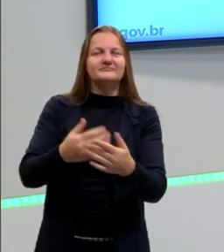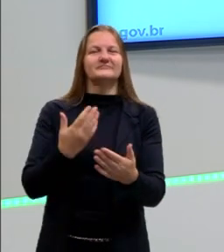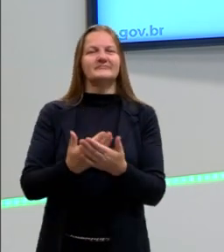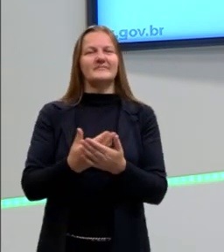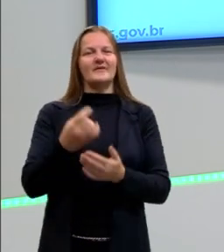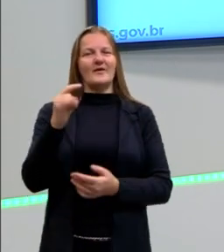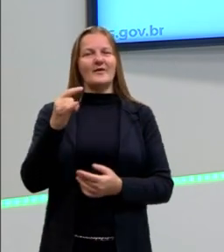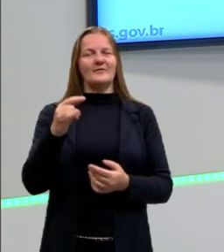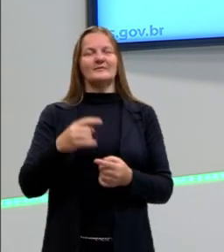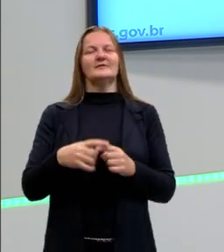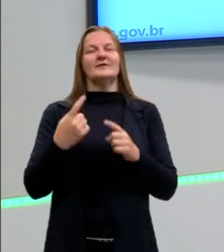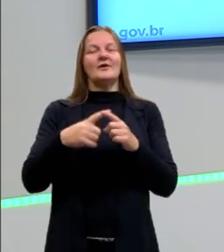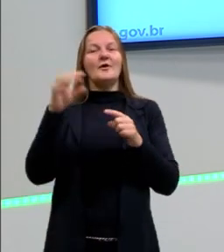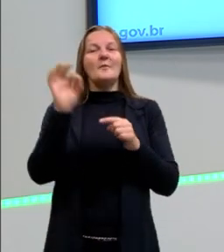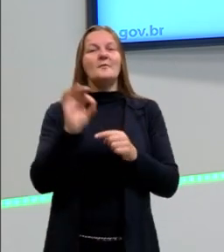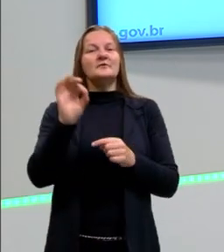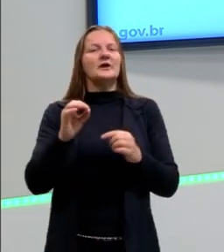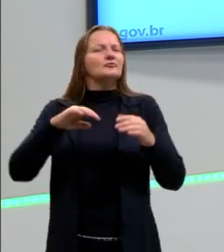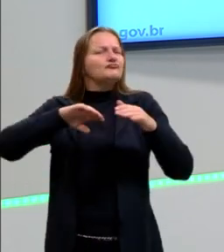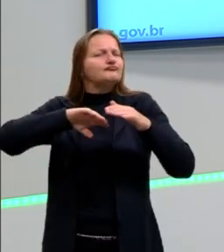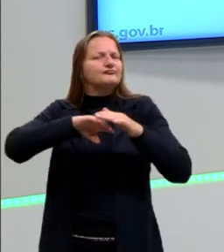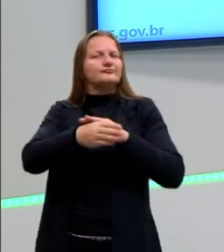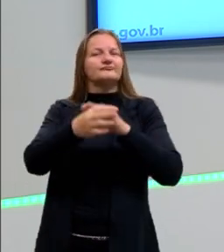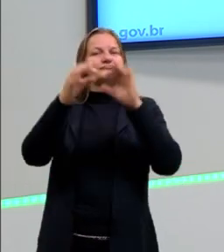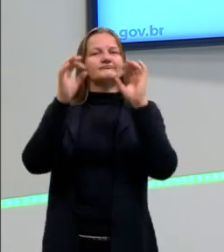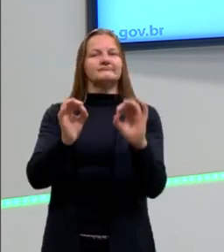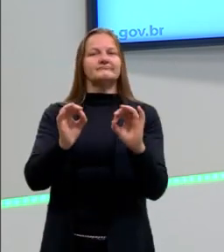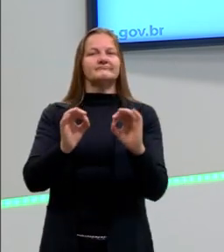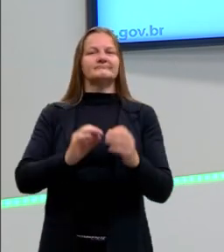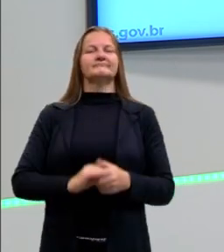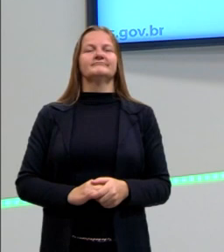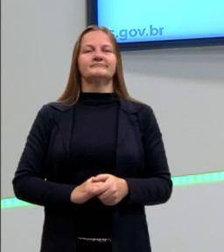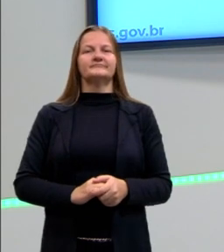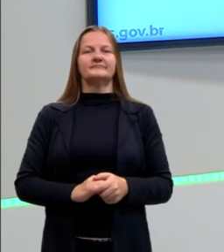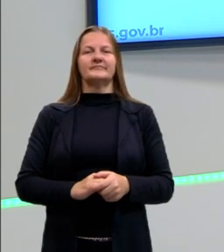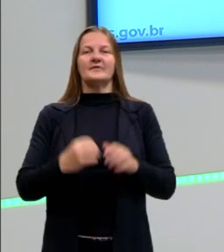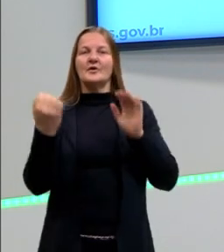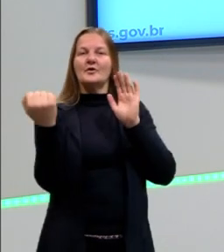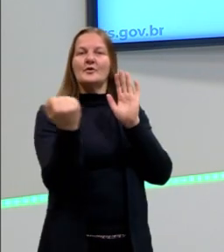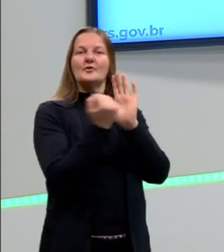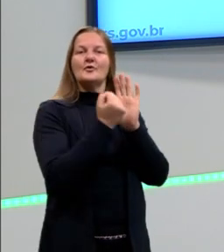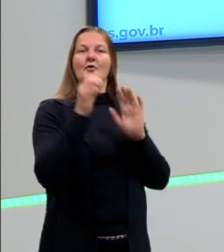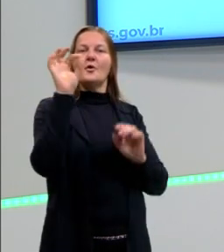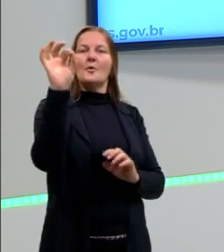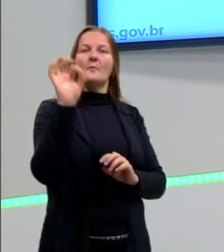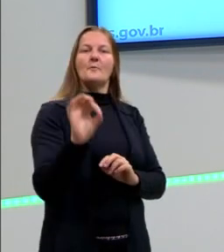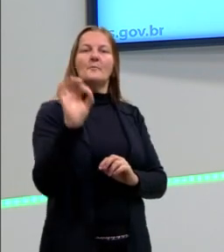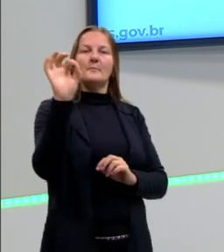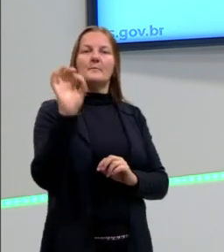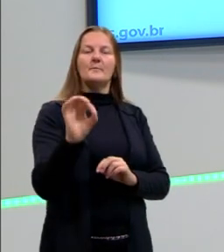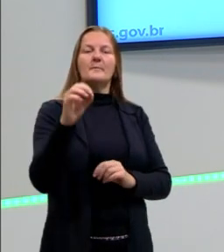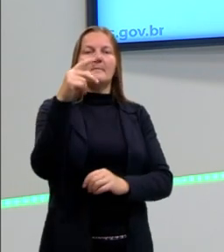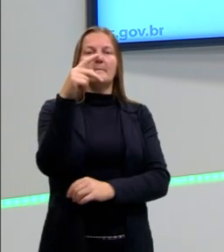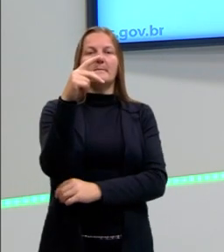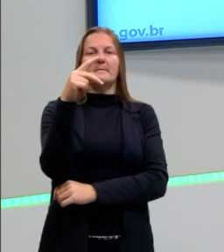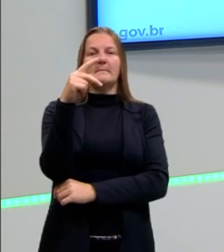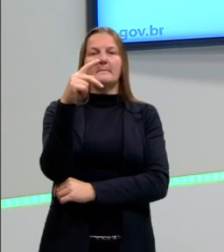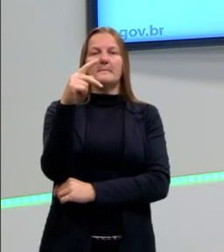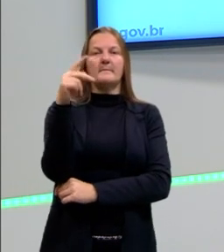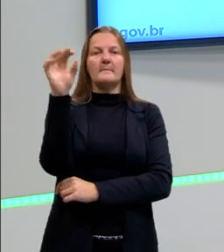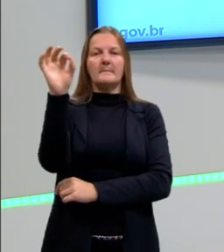que aqui na porcentagem eles se encaixam todos na representação do porcento, né? Do percentual.